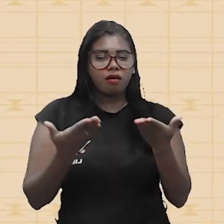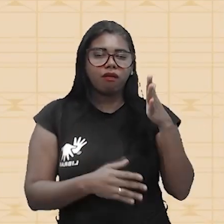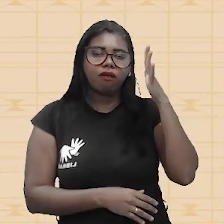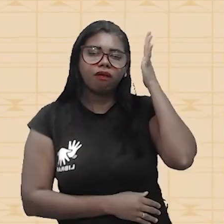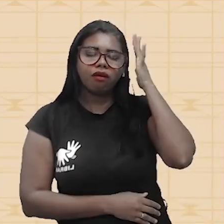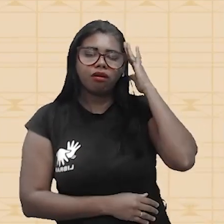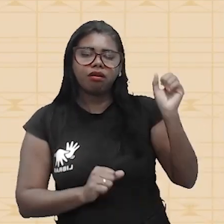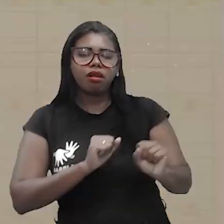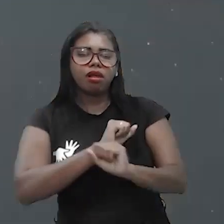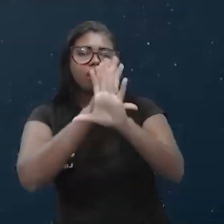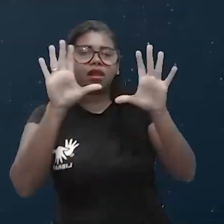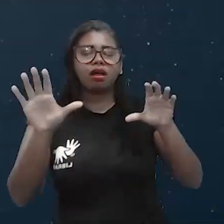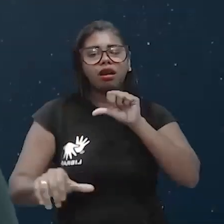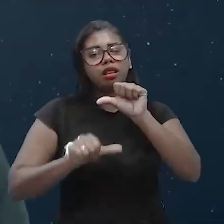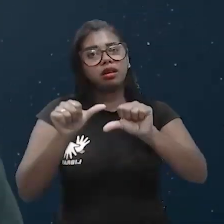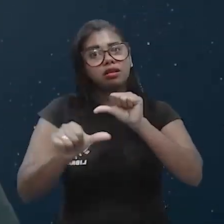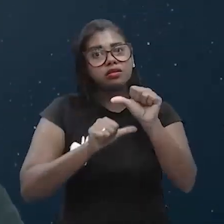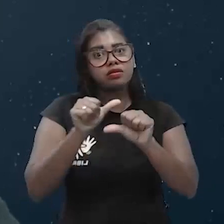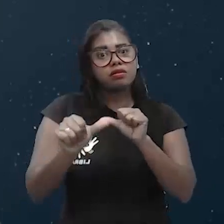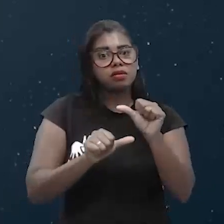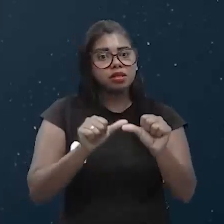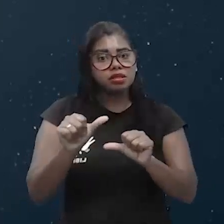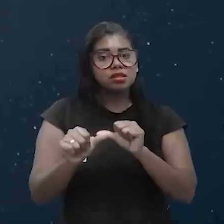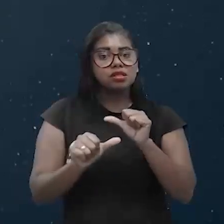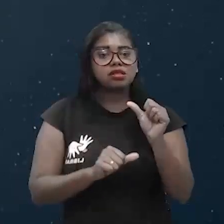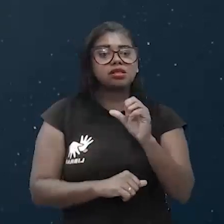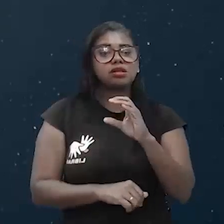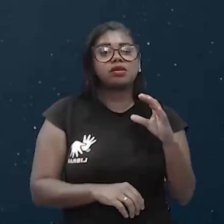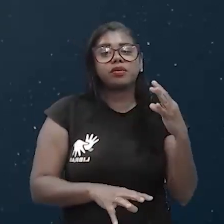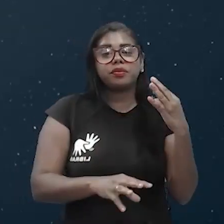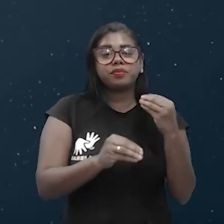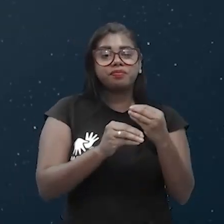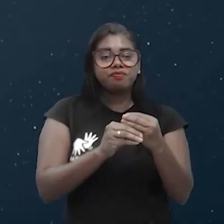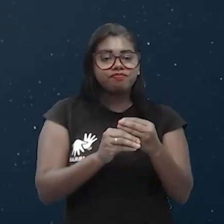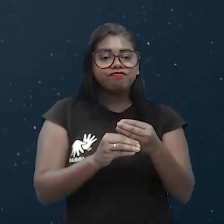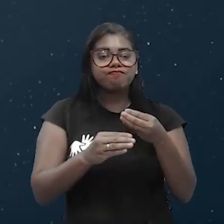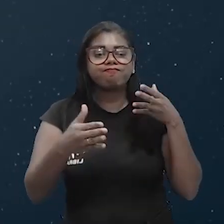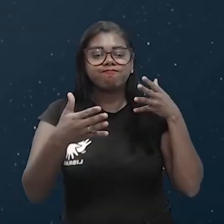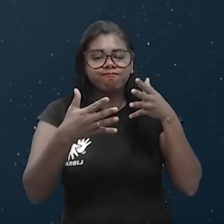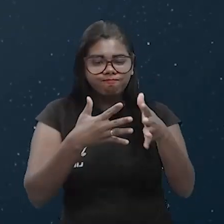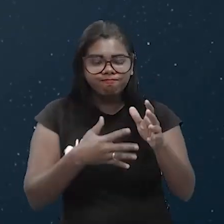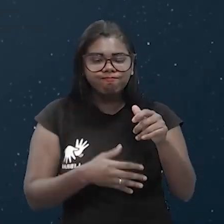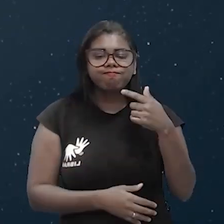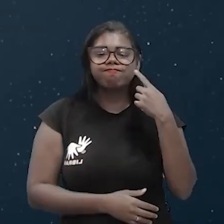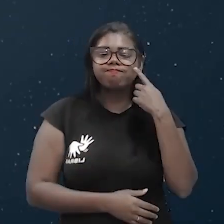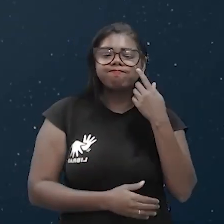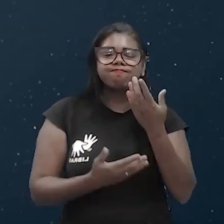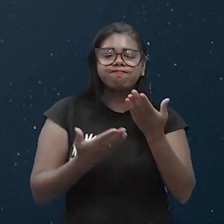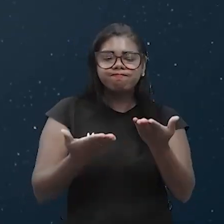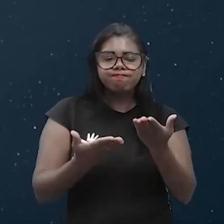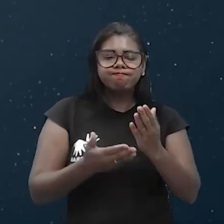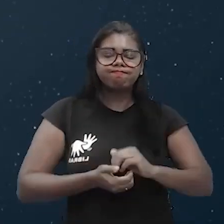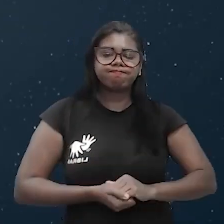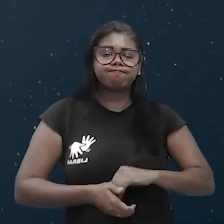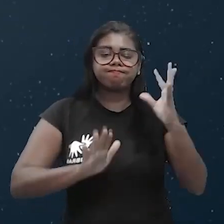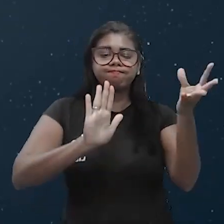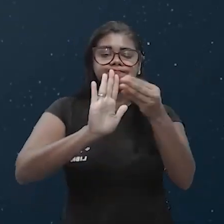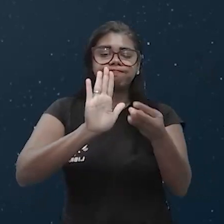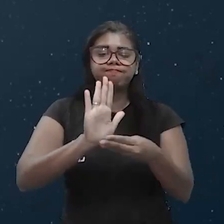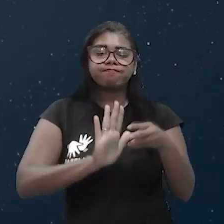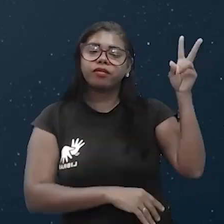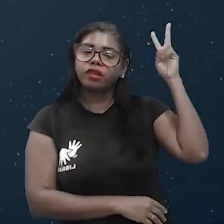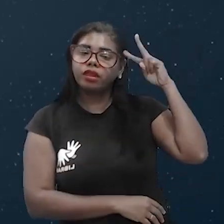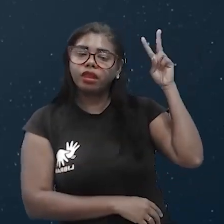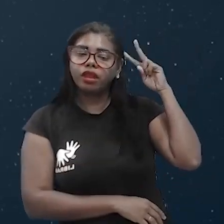transformações cíclicas, elas vão interferir nos sinais. Então, eu quero fazer aqui um breve resumo. Lembre-se, a